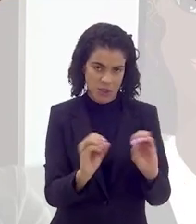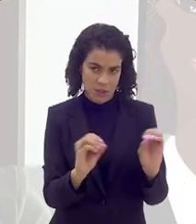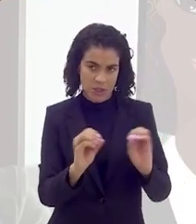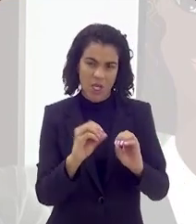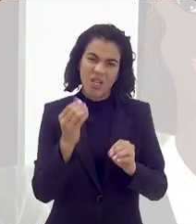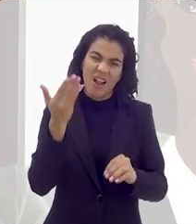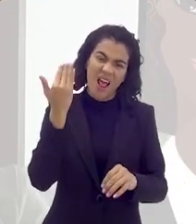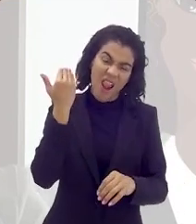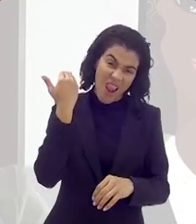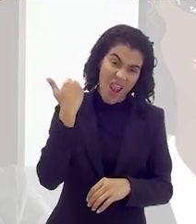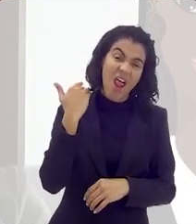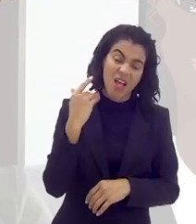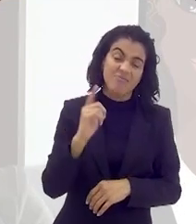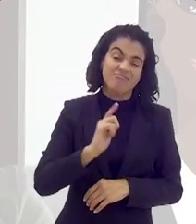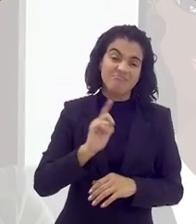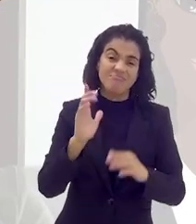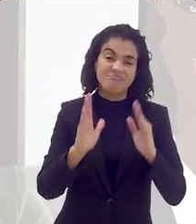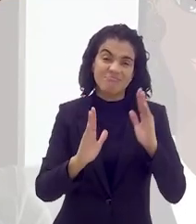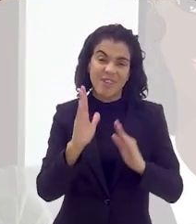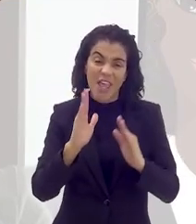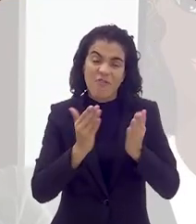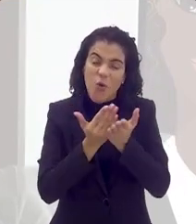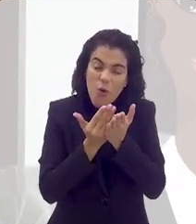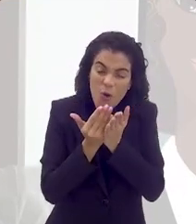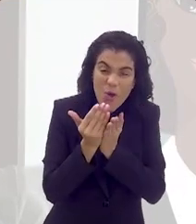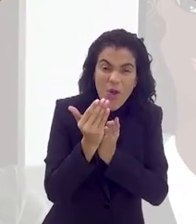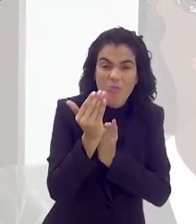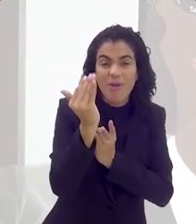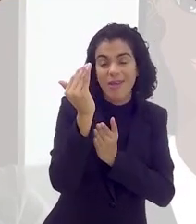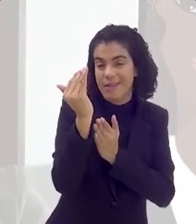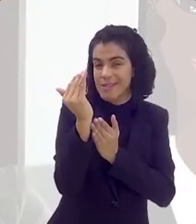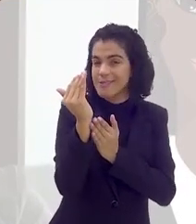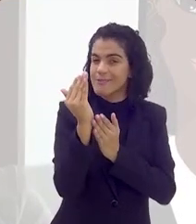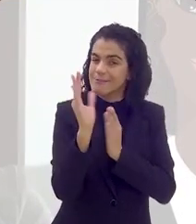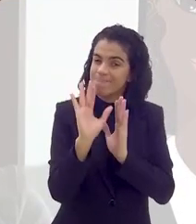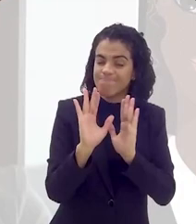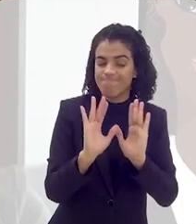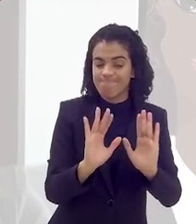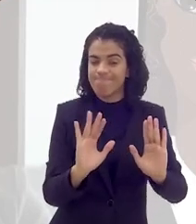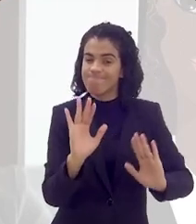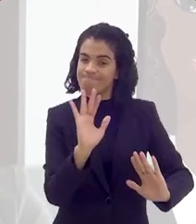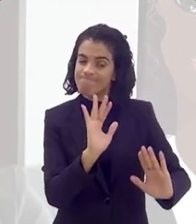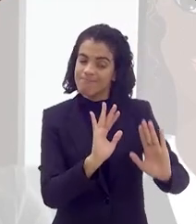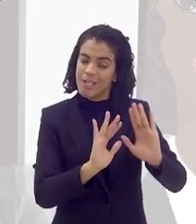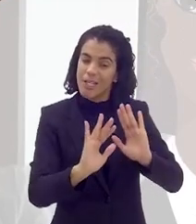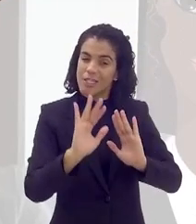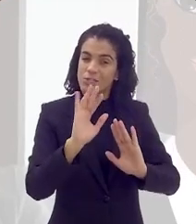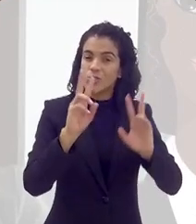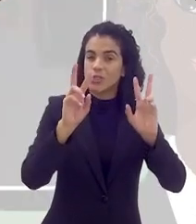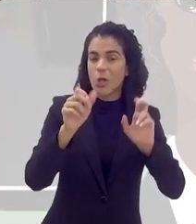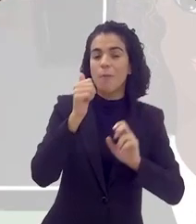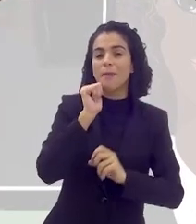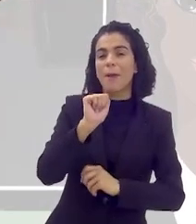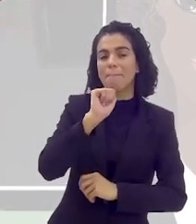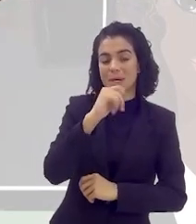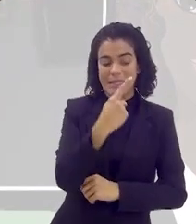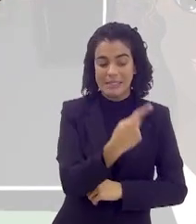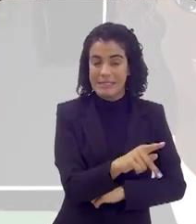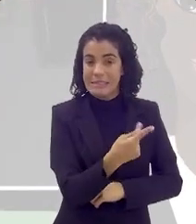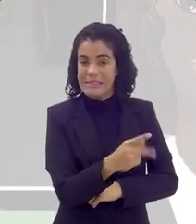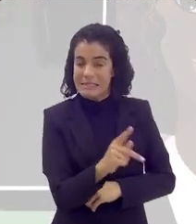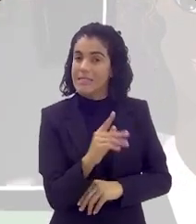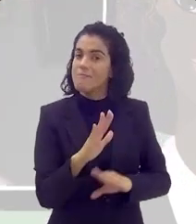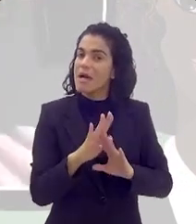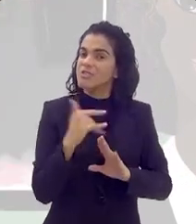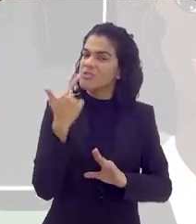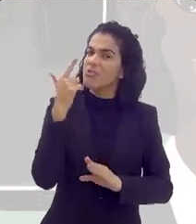existiu algum tipo de, principalmente no início, as coisas se acomodando, assim, com a mãe, mas, assim,